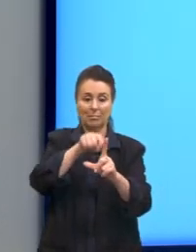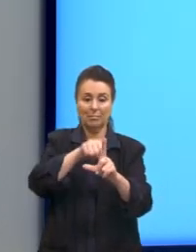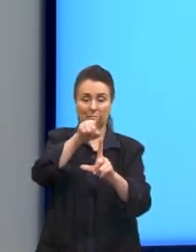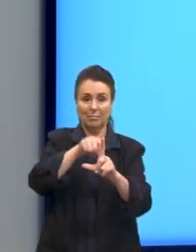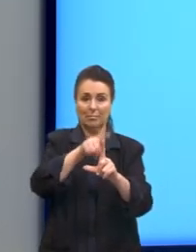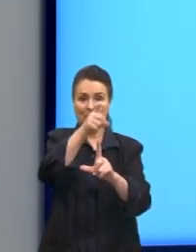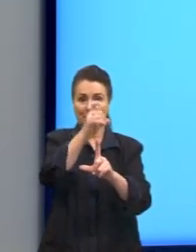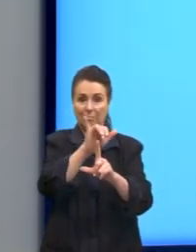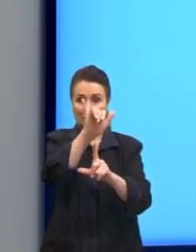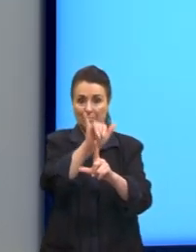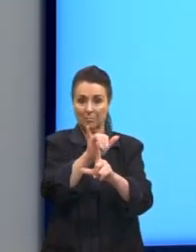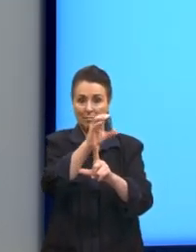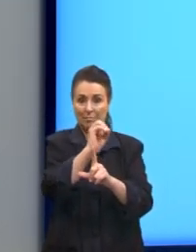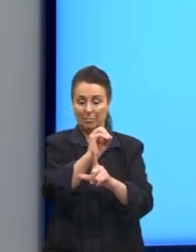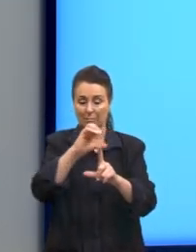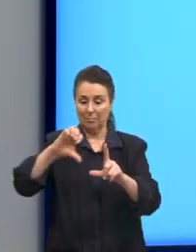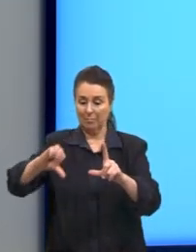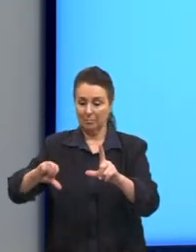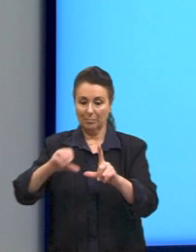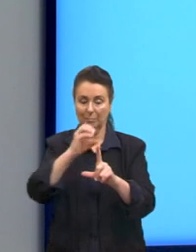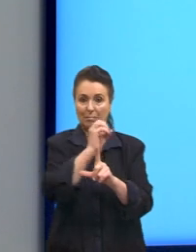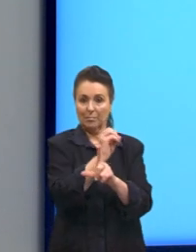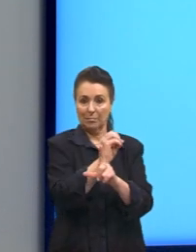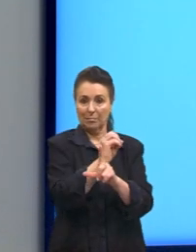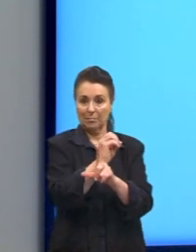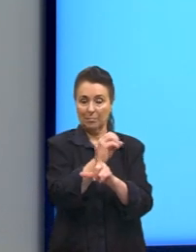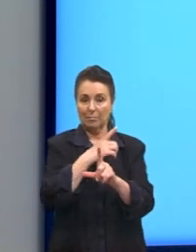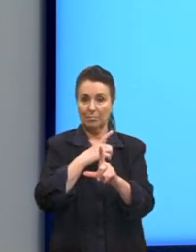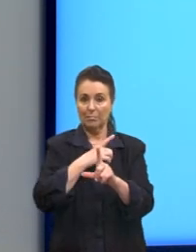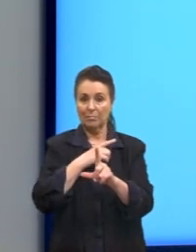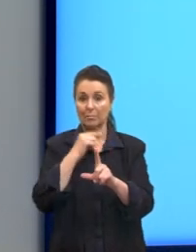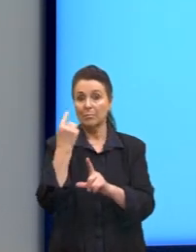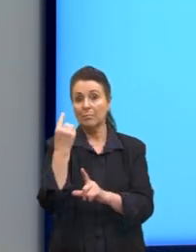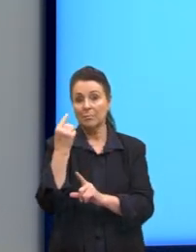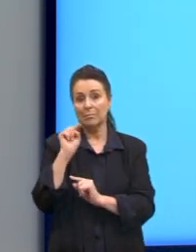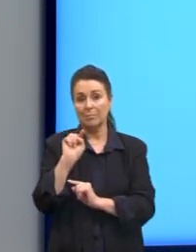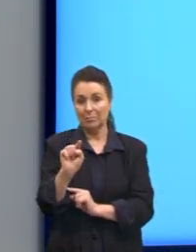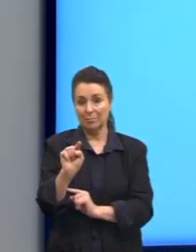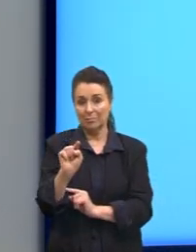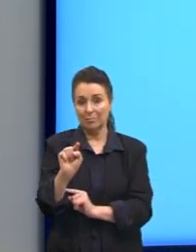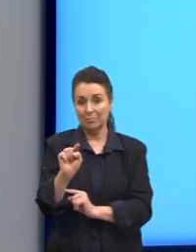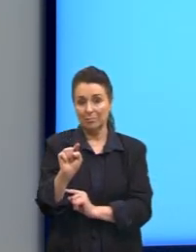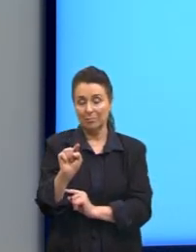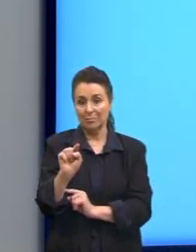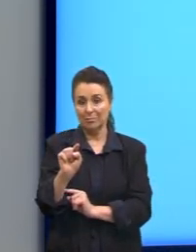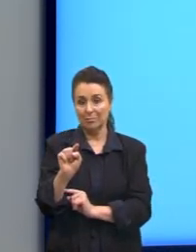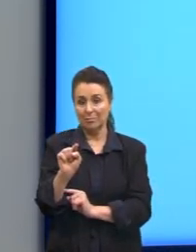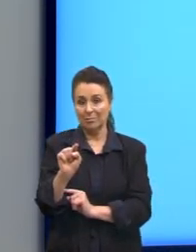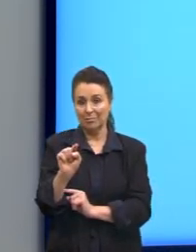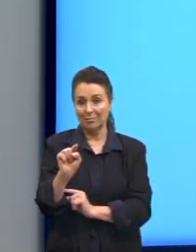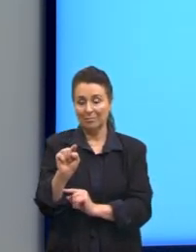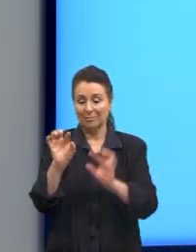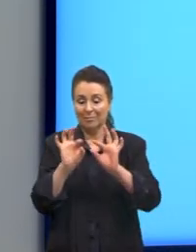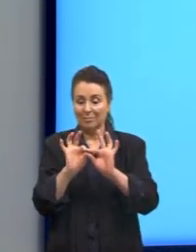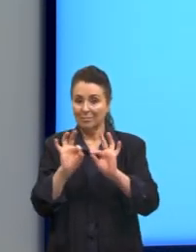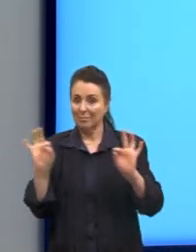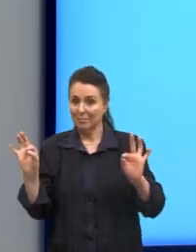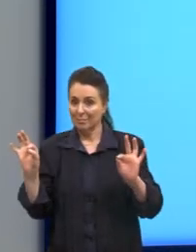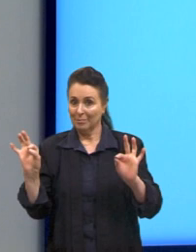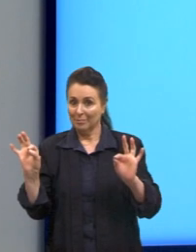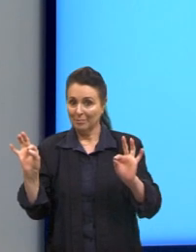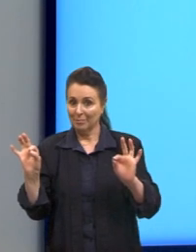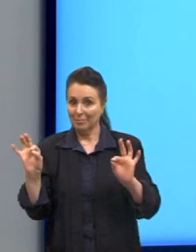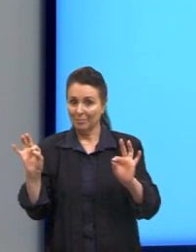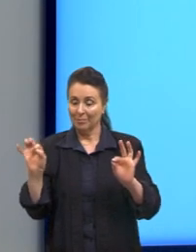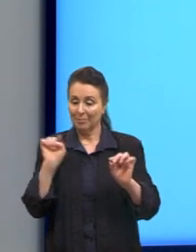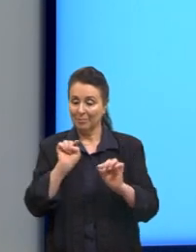Vale 0. Tenho, então, um ponto agora. Esse ponto pertence à reta. E